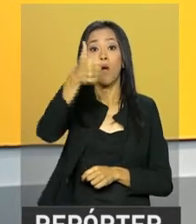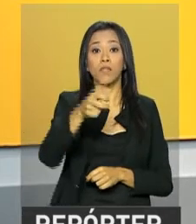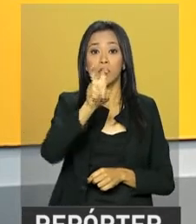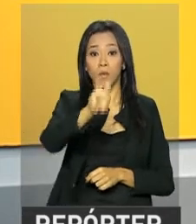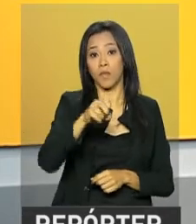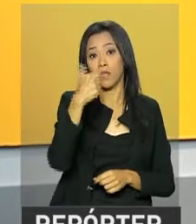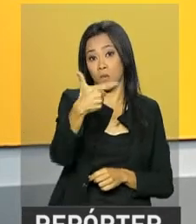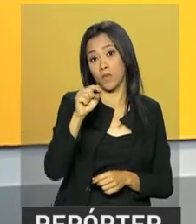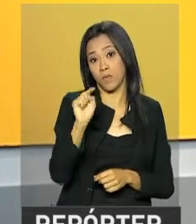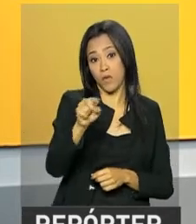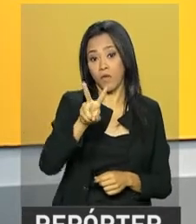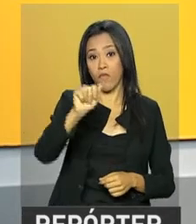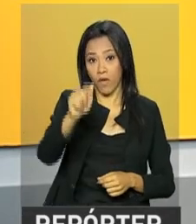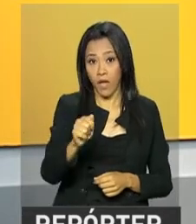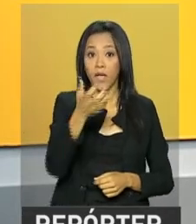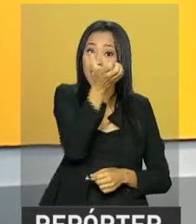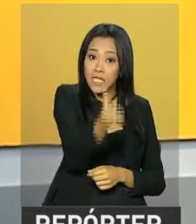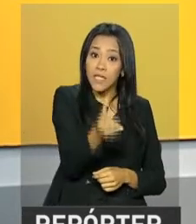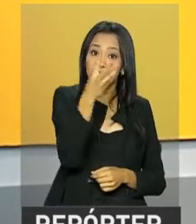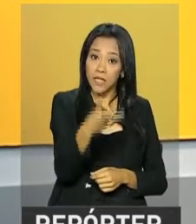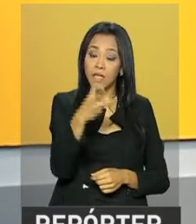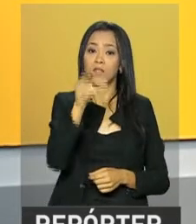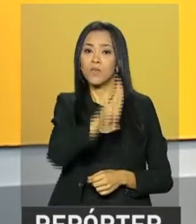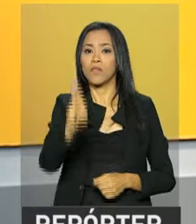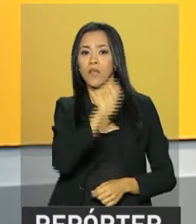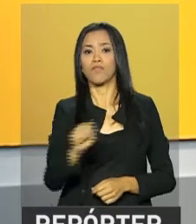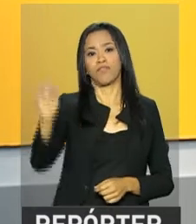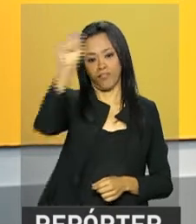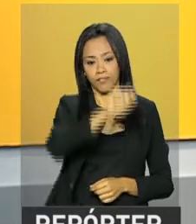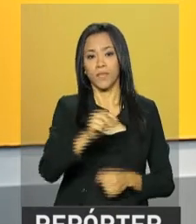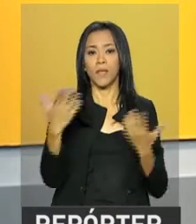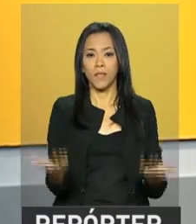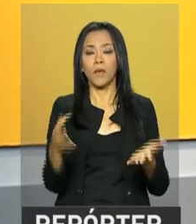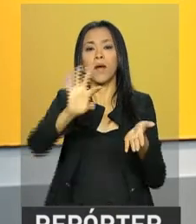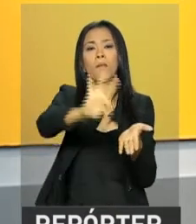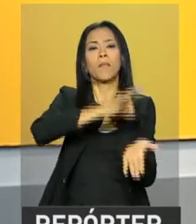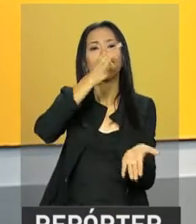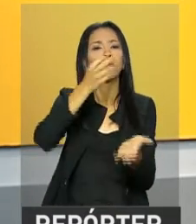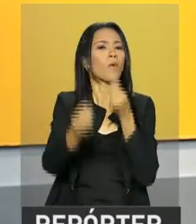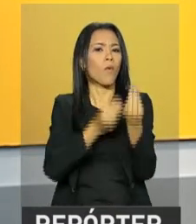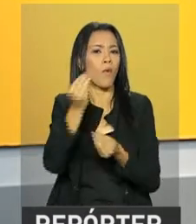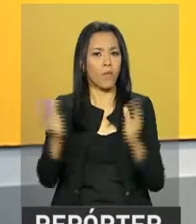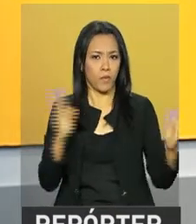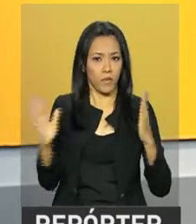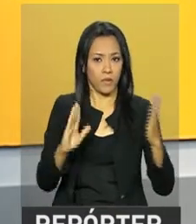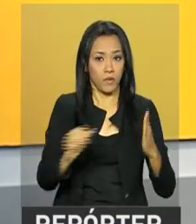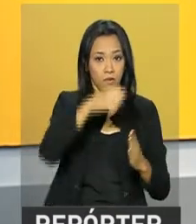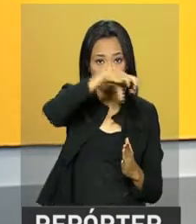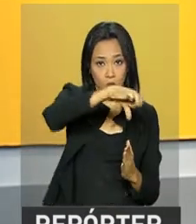52 mil vagas em 63 instituições de ensino superior. A matrícula deve ser feita entre os dias